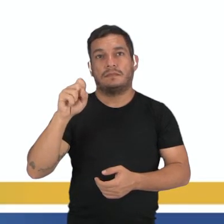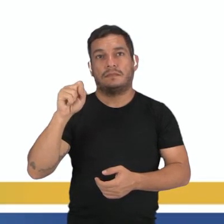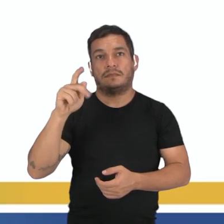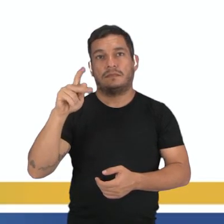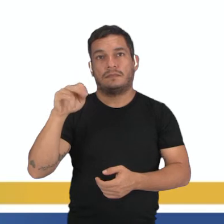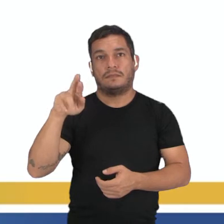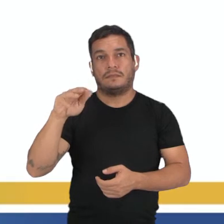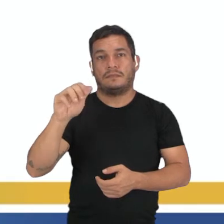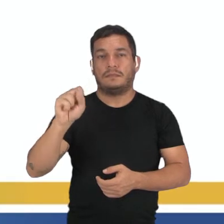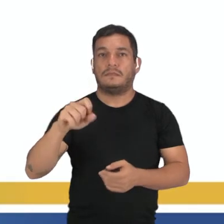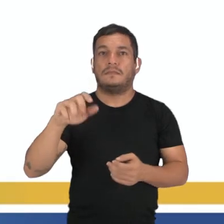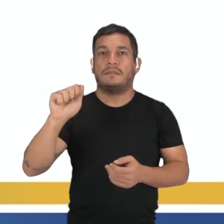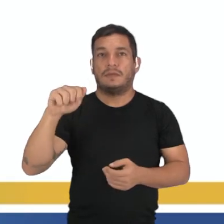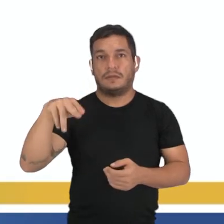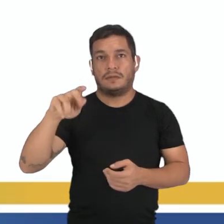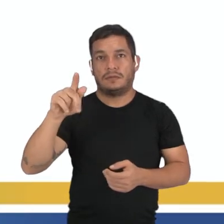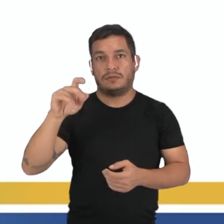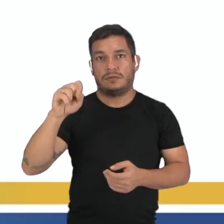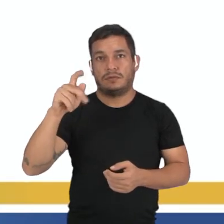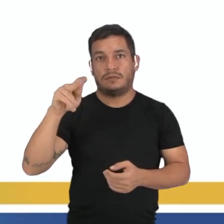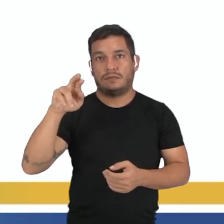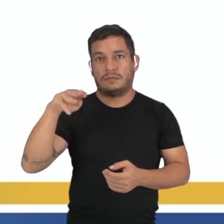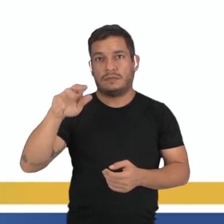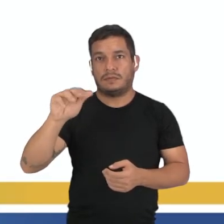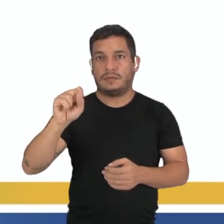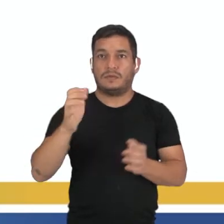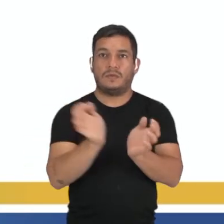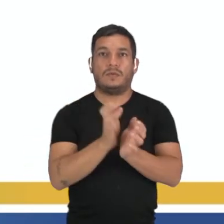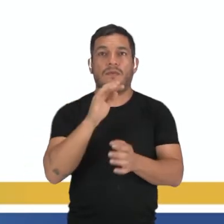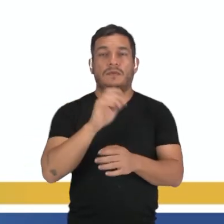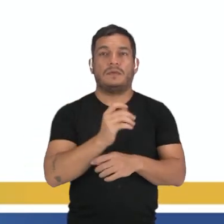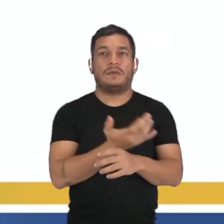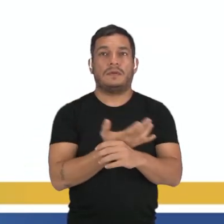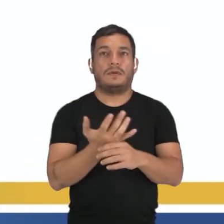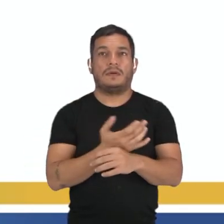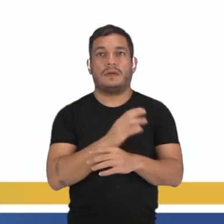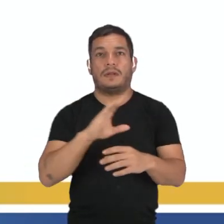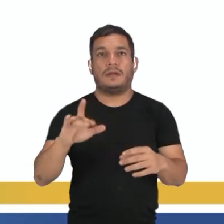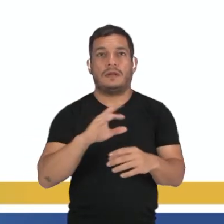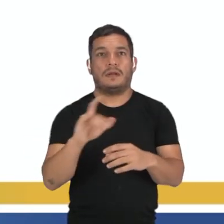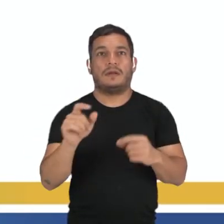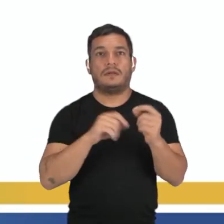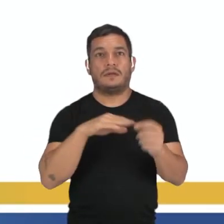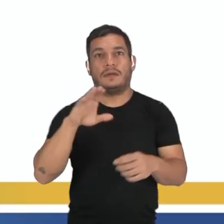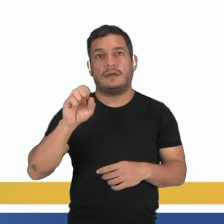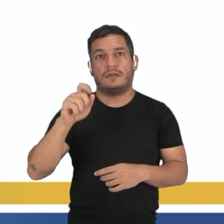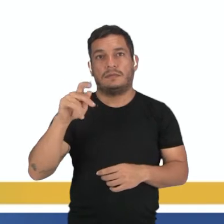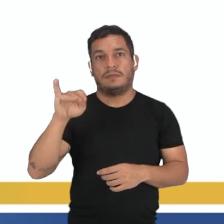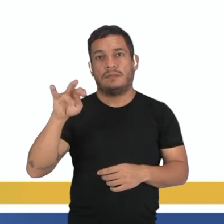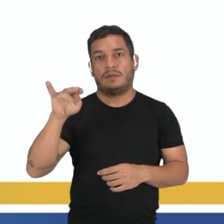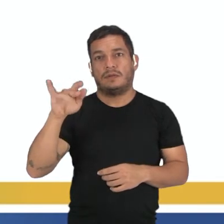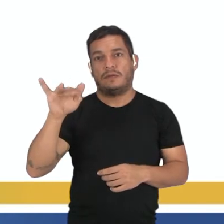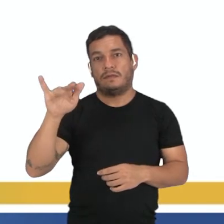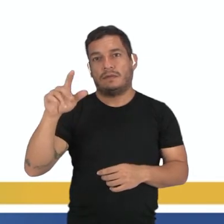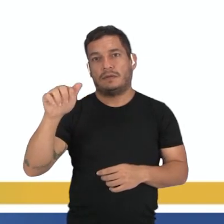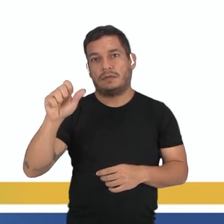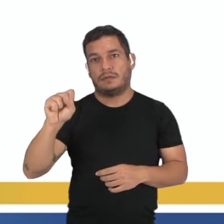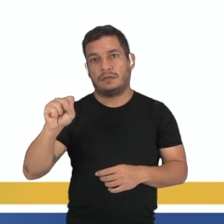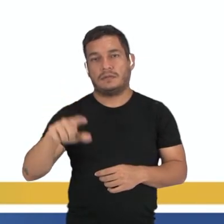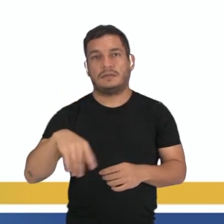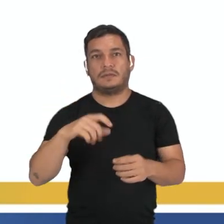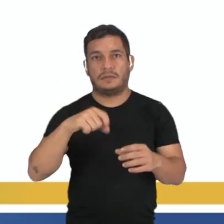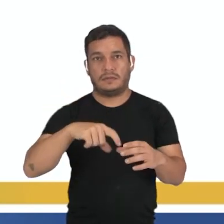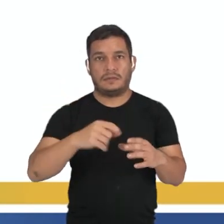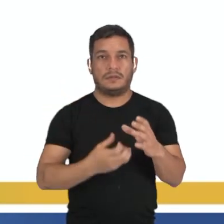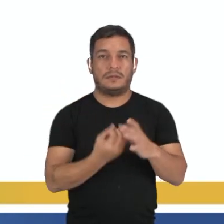gimnospermas e angiospermas são os únicos grupos vegetais classificados como espermatófitas, né? Ou seja, que produzem